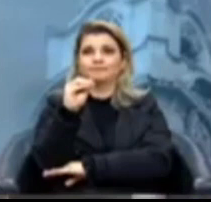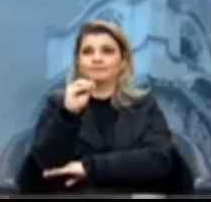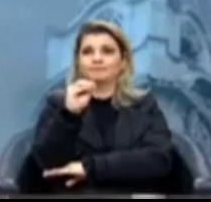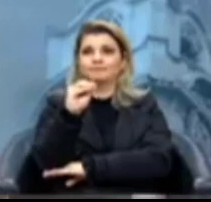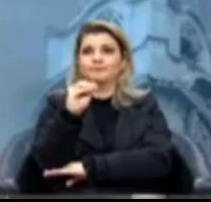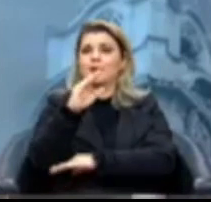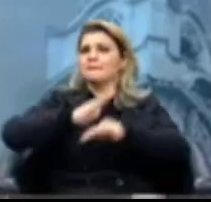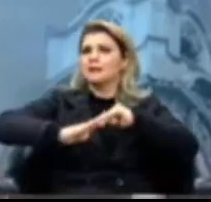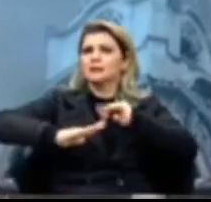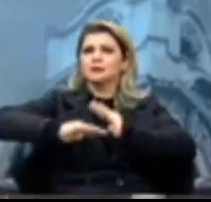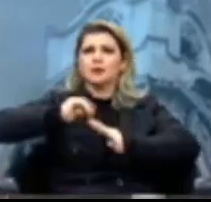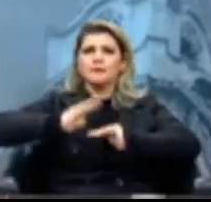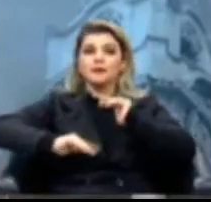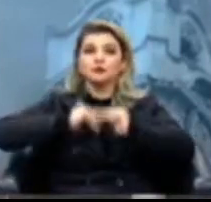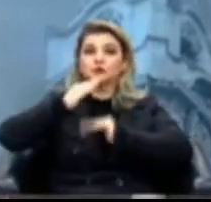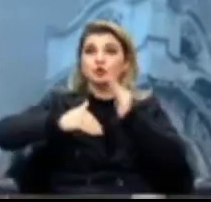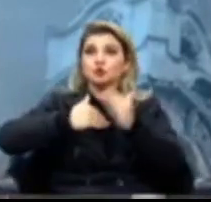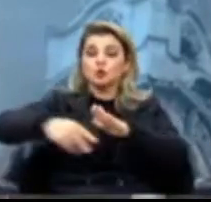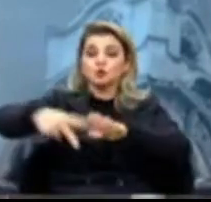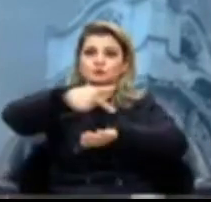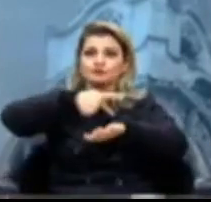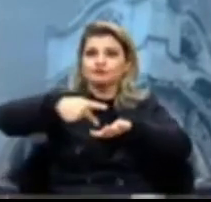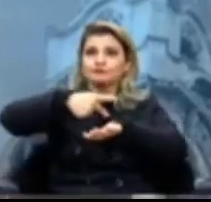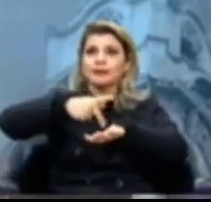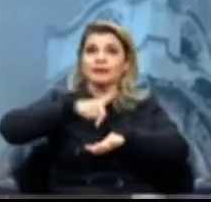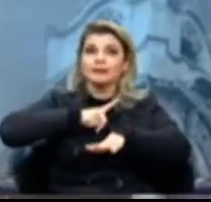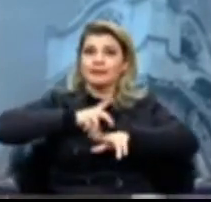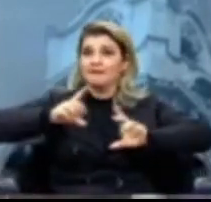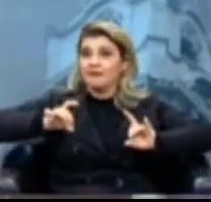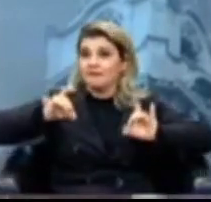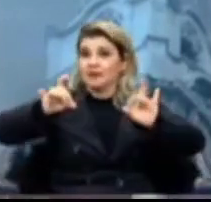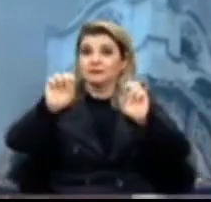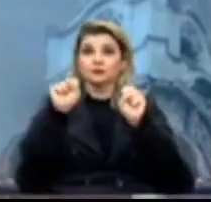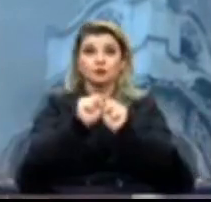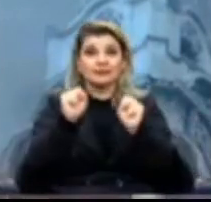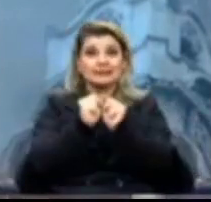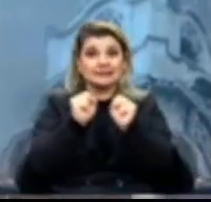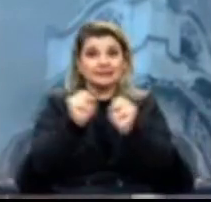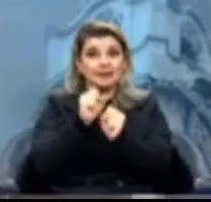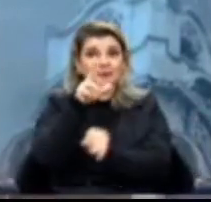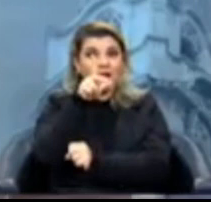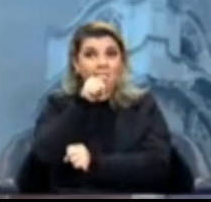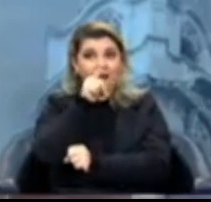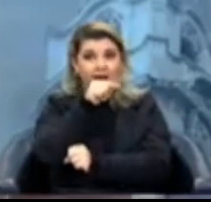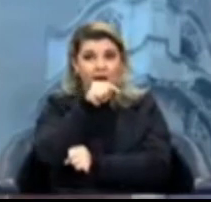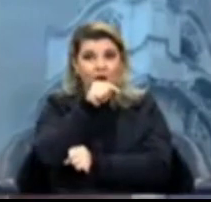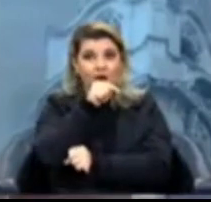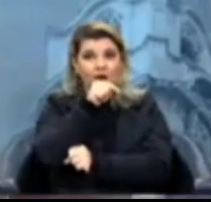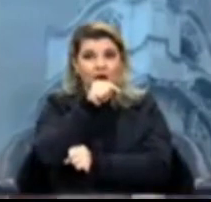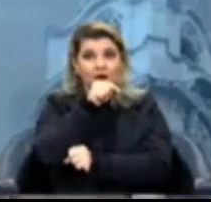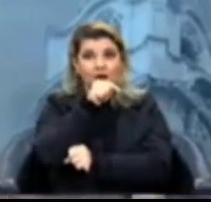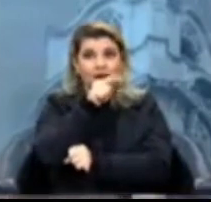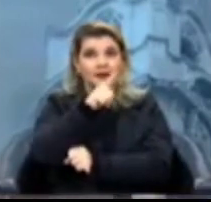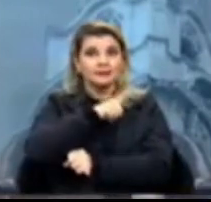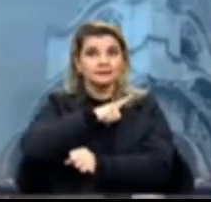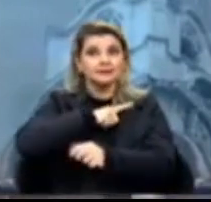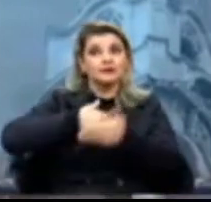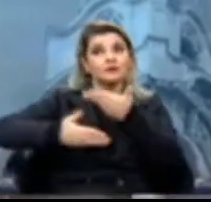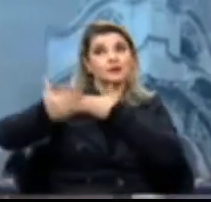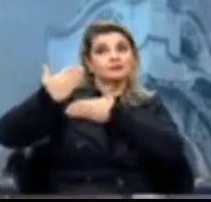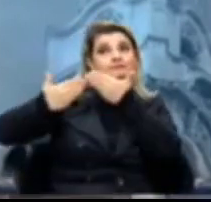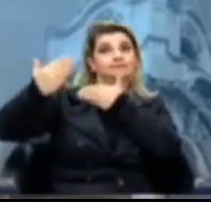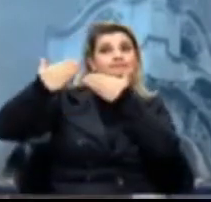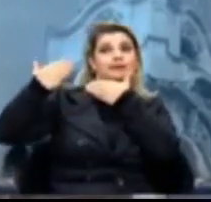Praticamente todos os países em que houve a privatização do sistema de água, houve um retrocesso,